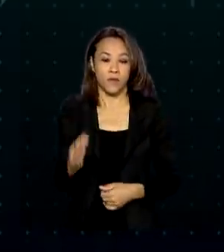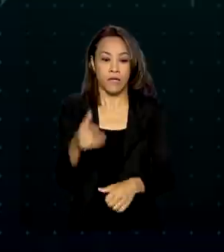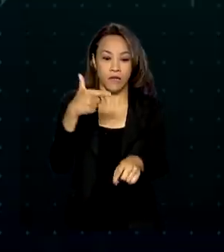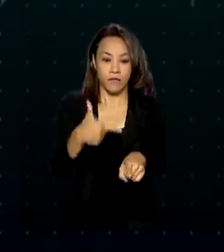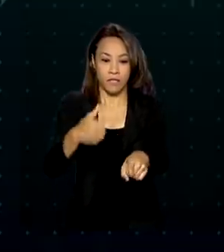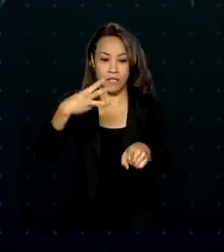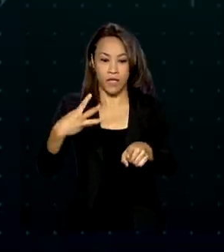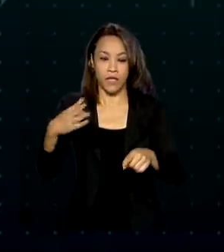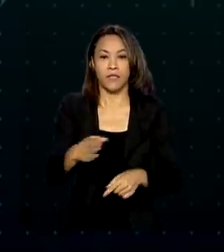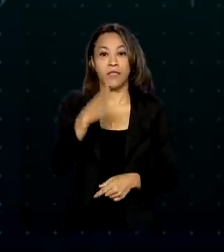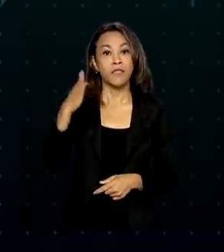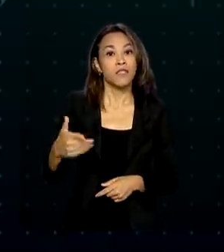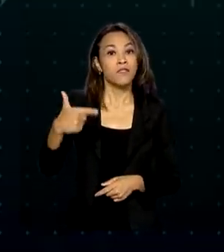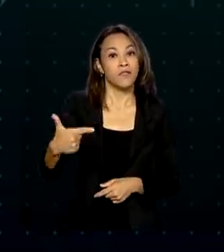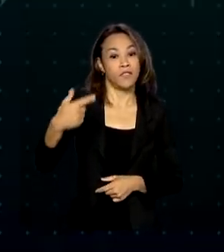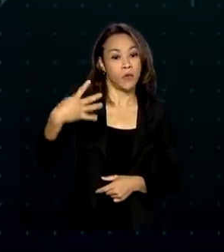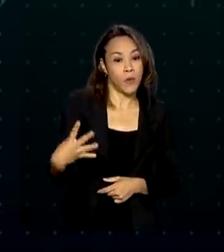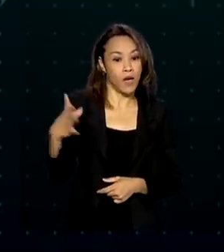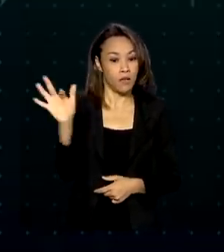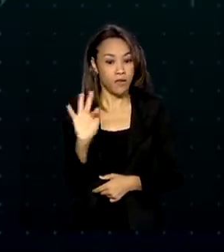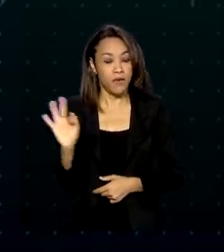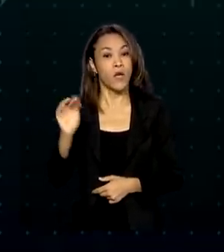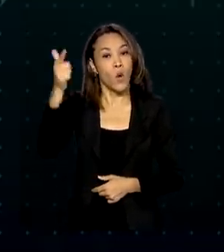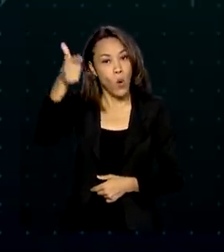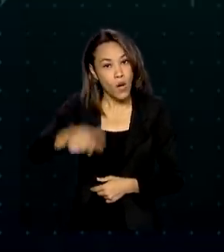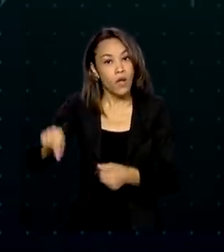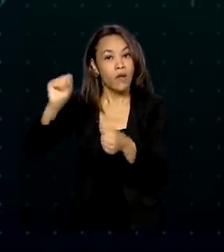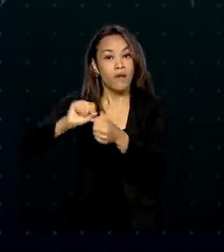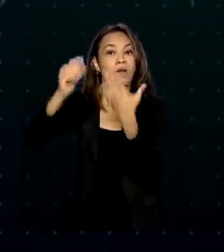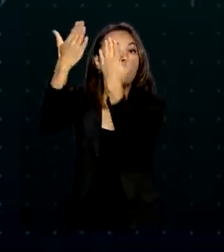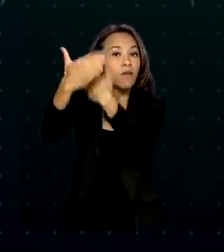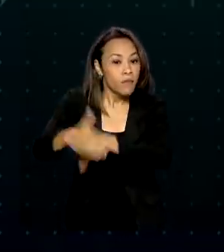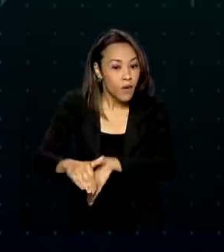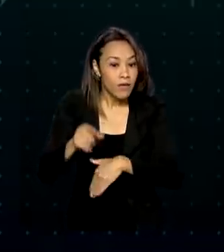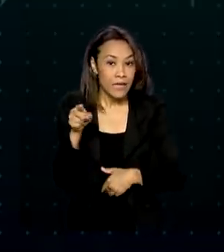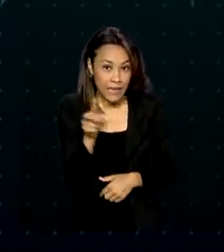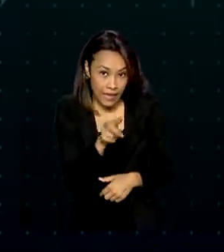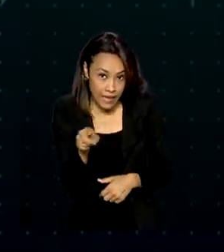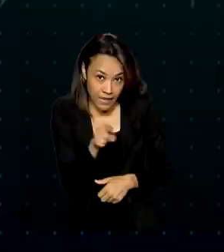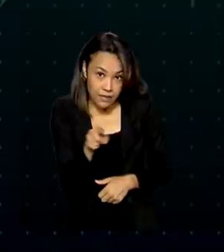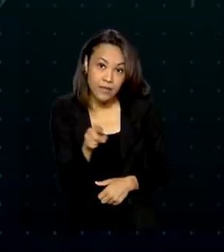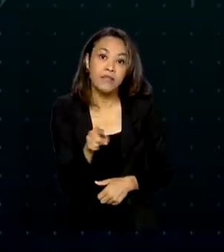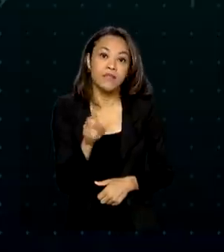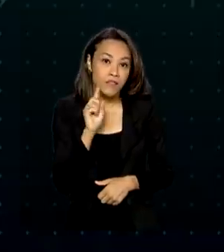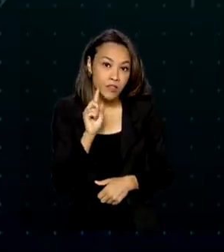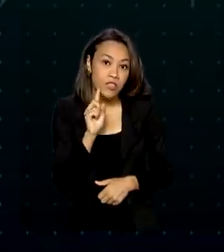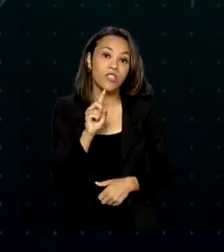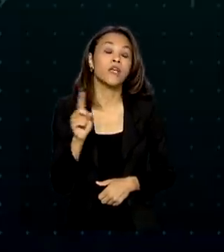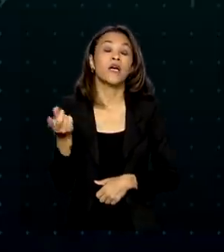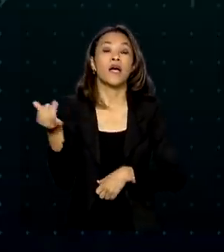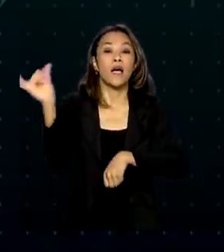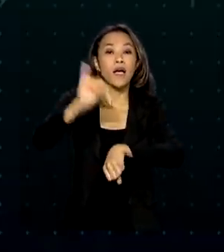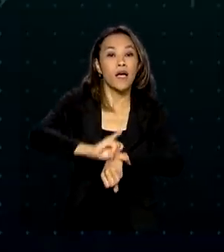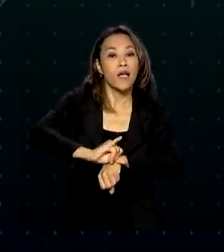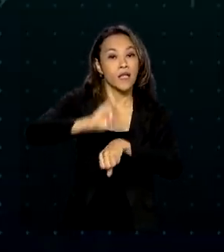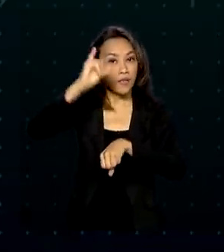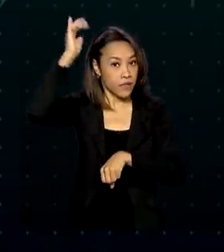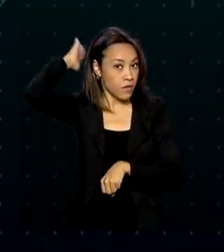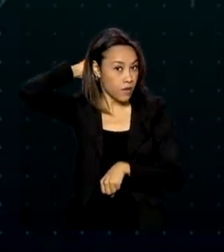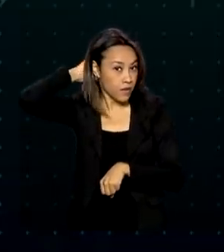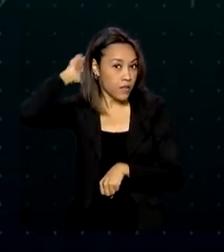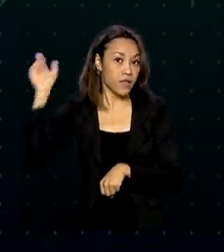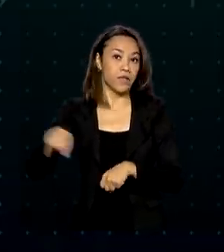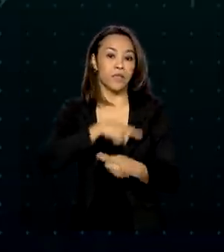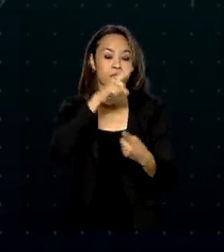24, será feita a reaplicação do exame. Nesses dias, os candidatos do Amazonas e também